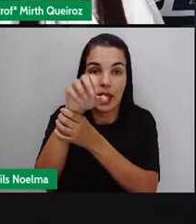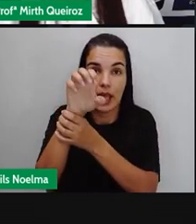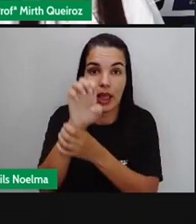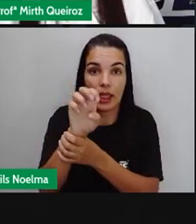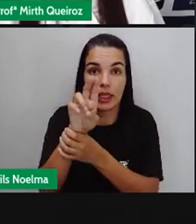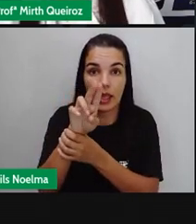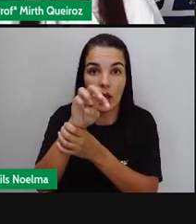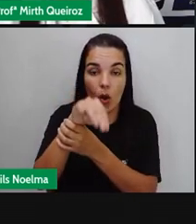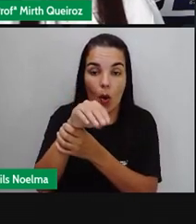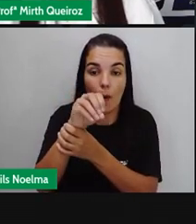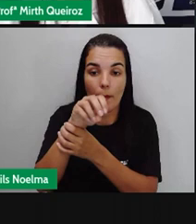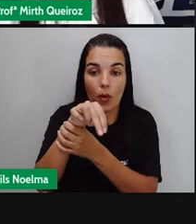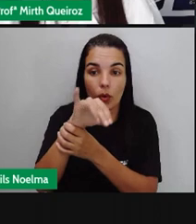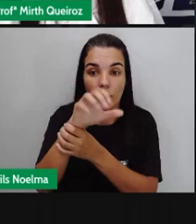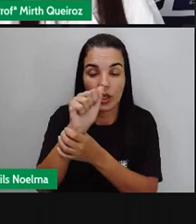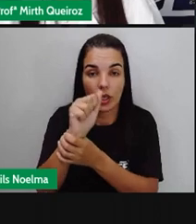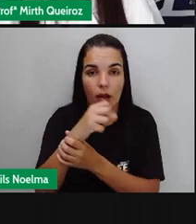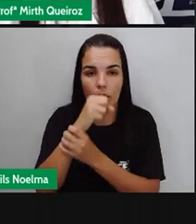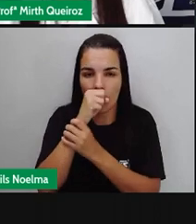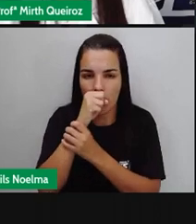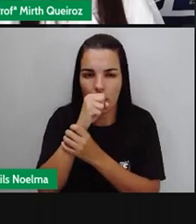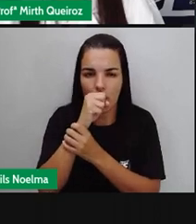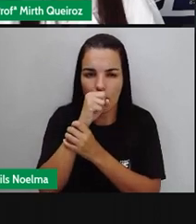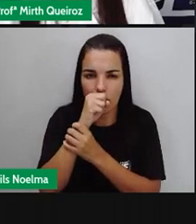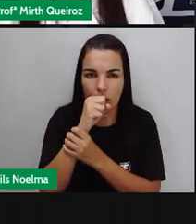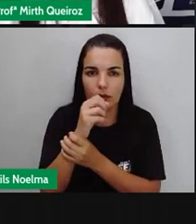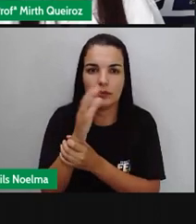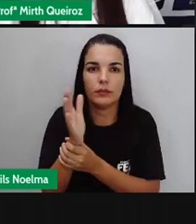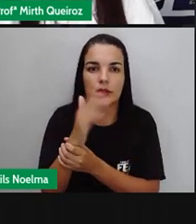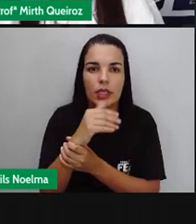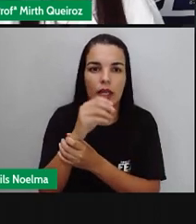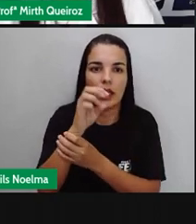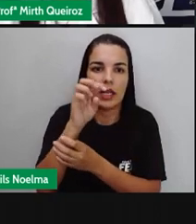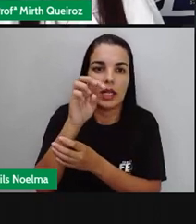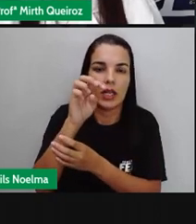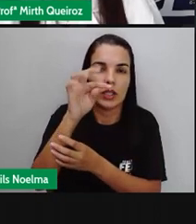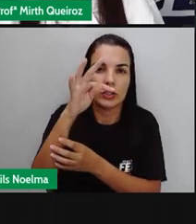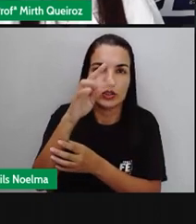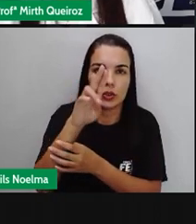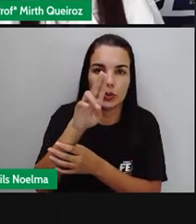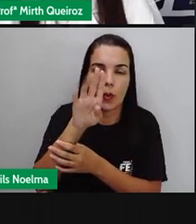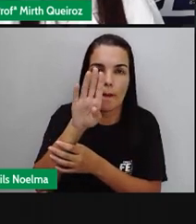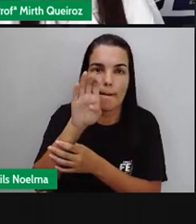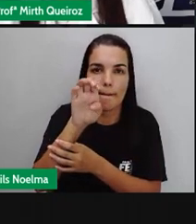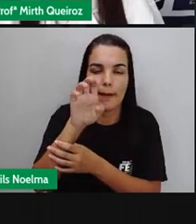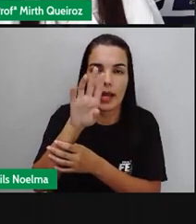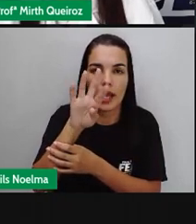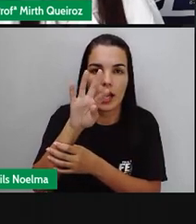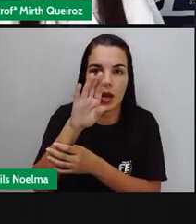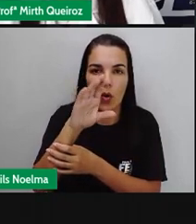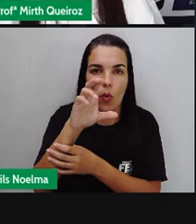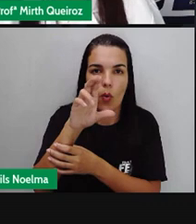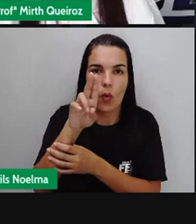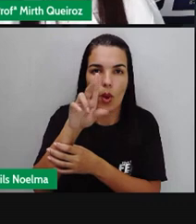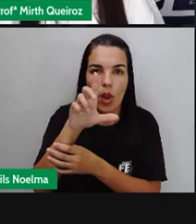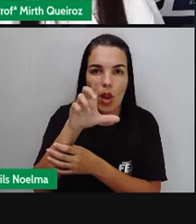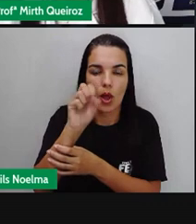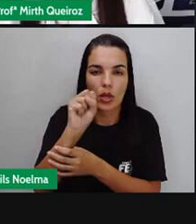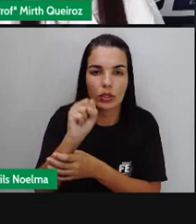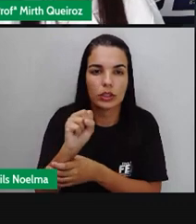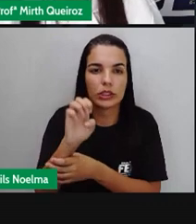contaminado. Coqueluche, inalação de ar contaminado. Tuberculose, pela inalação do ar contaminado.